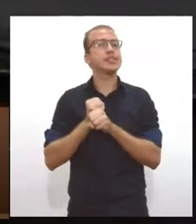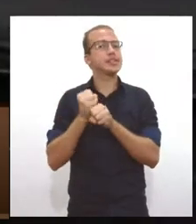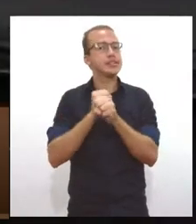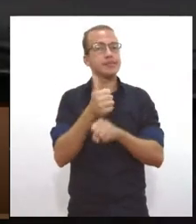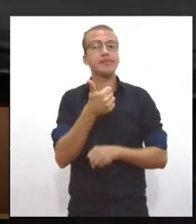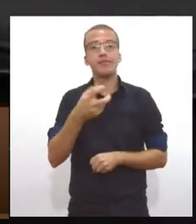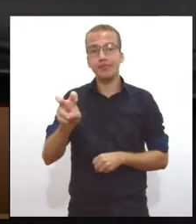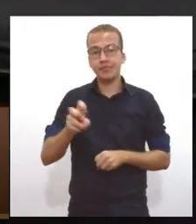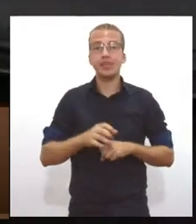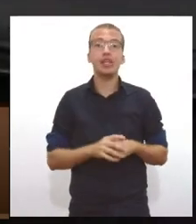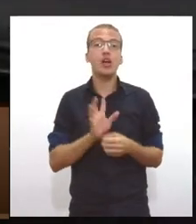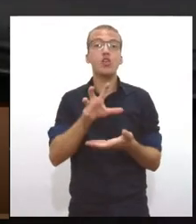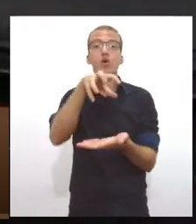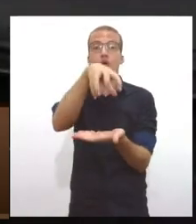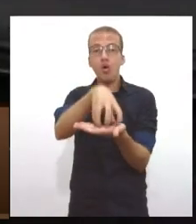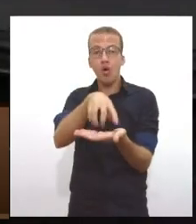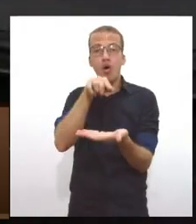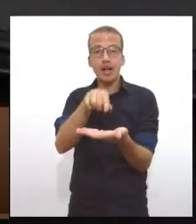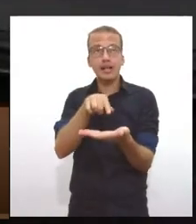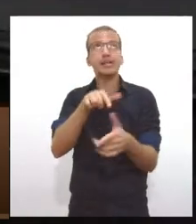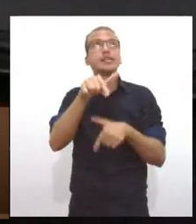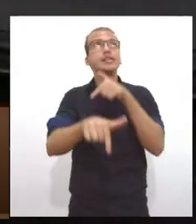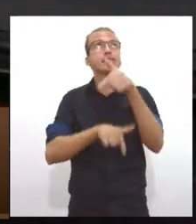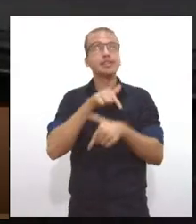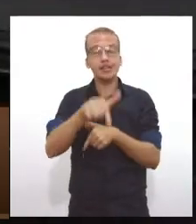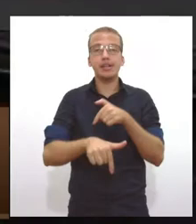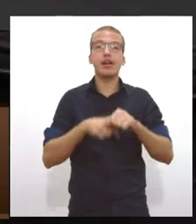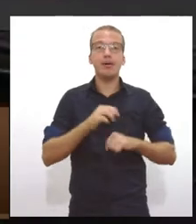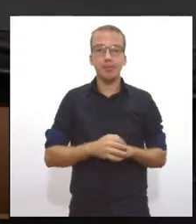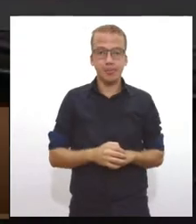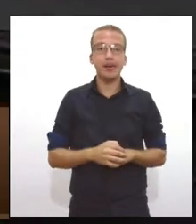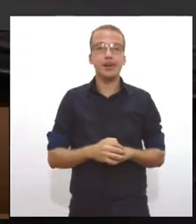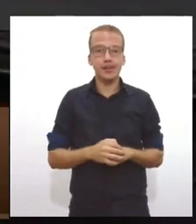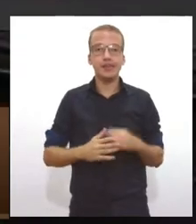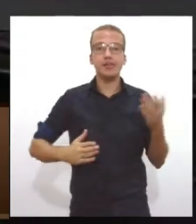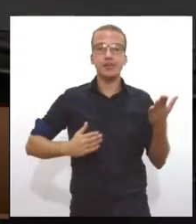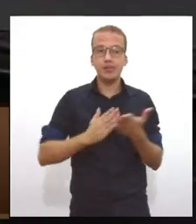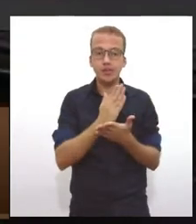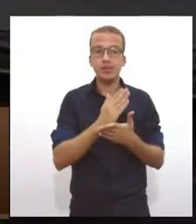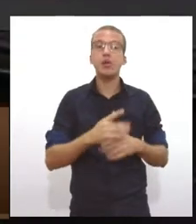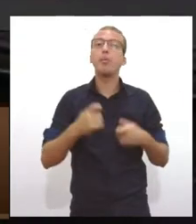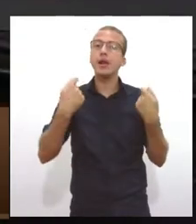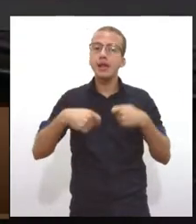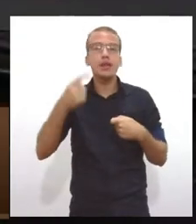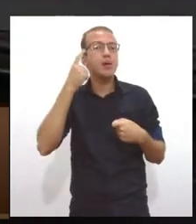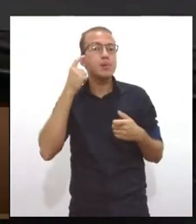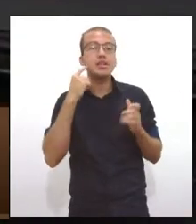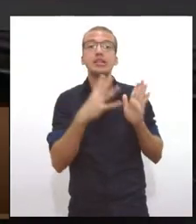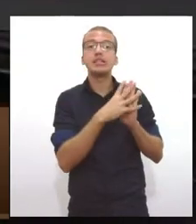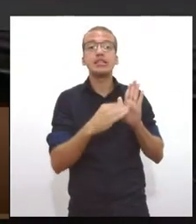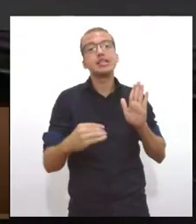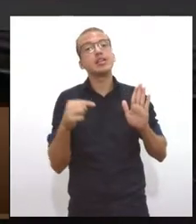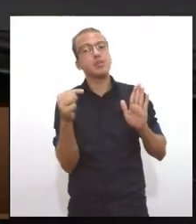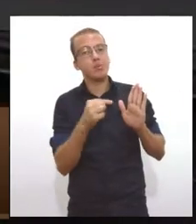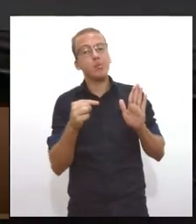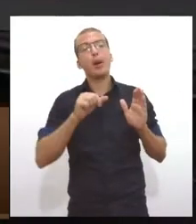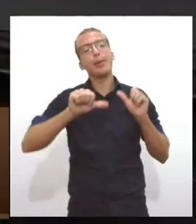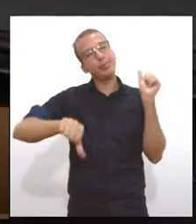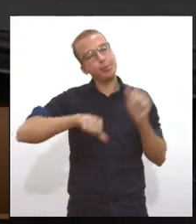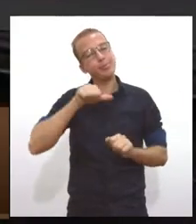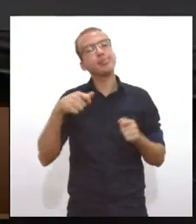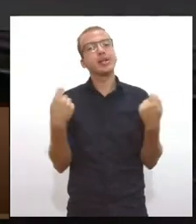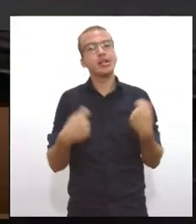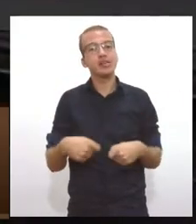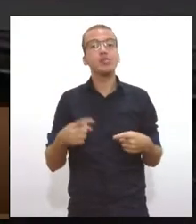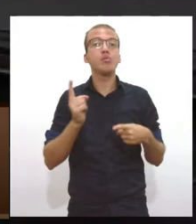licenciador, identifico que há necessidade de se repensar o modelo de licenciamento, porque hoje ele é praticamente no